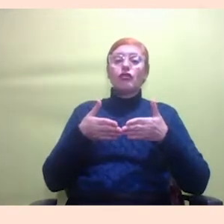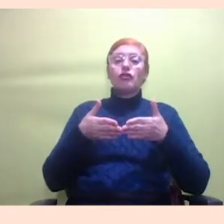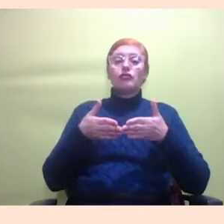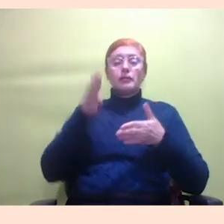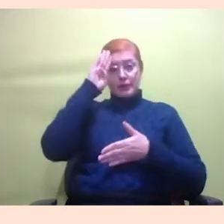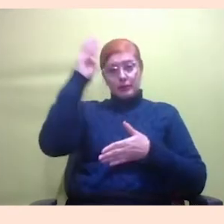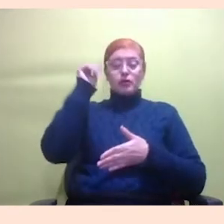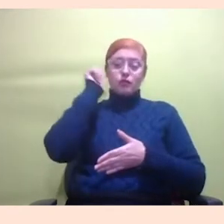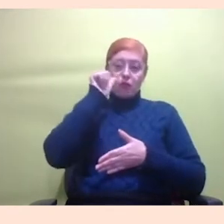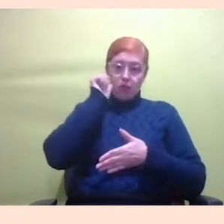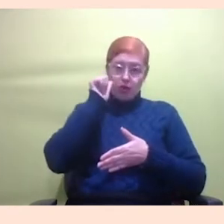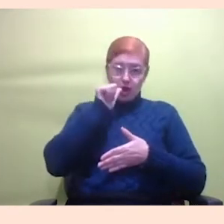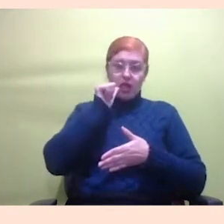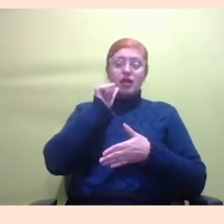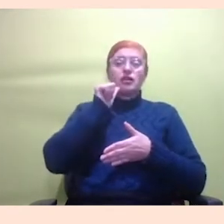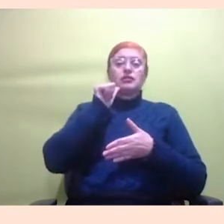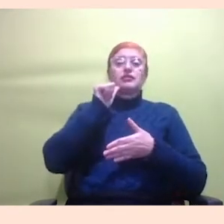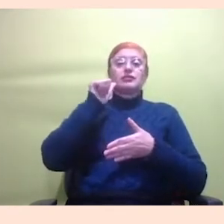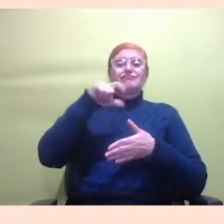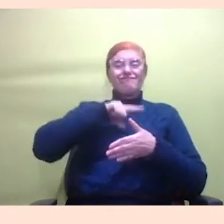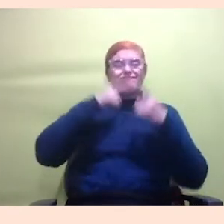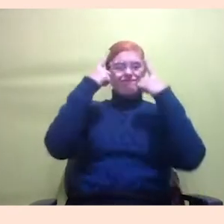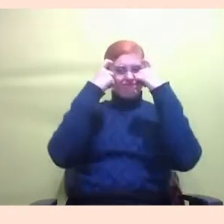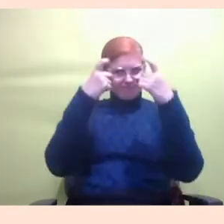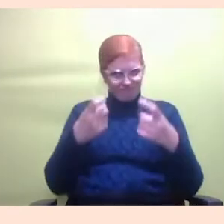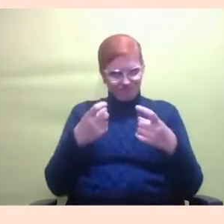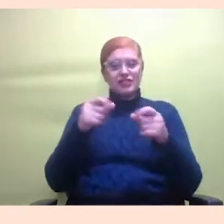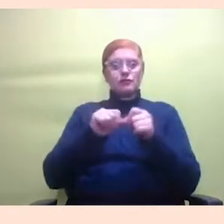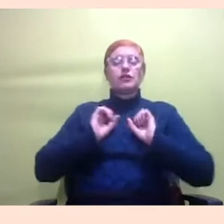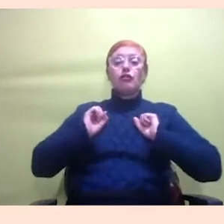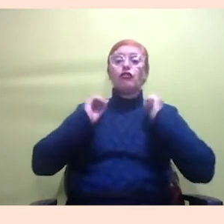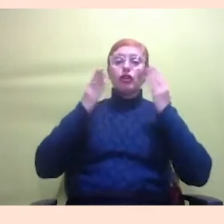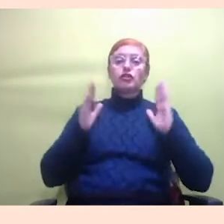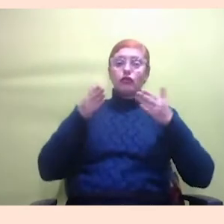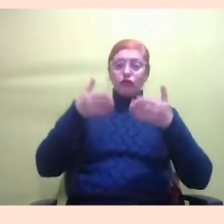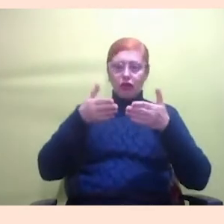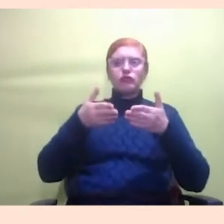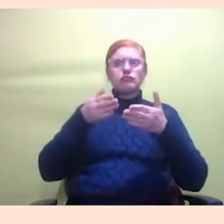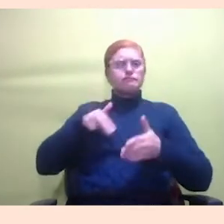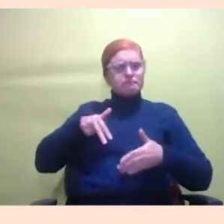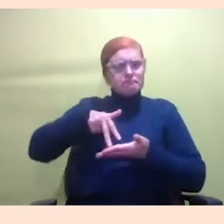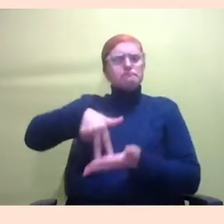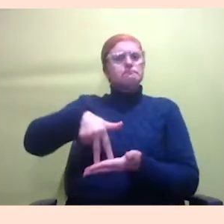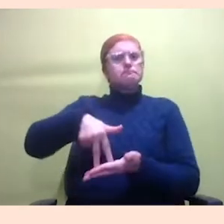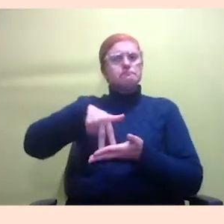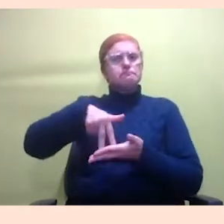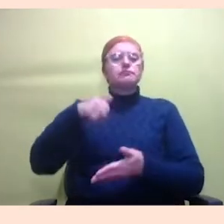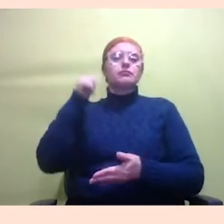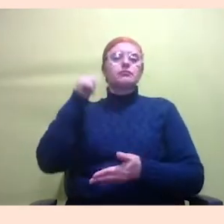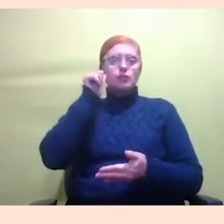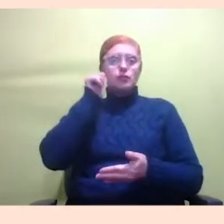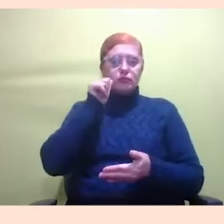então a gente fazia eventos focando a perspectiva de fortalecimento delas, e aí a gente começa a perceber que as profissionais também precisavam de um processo